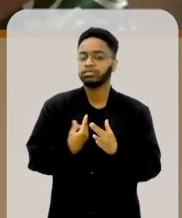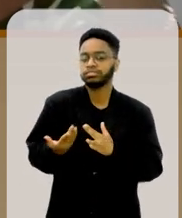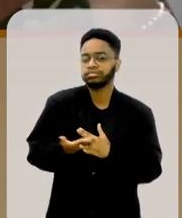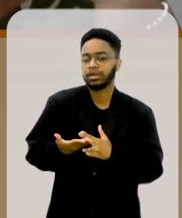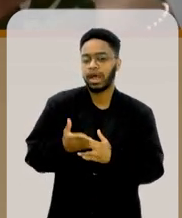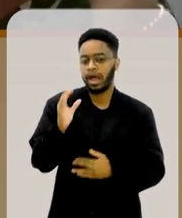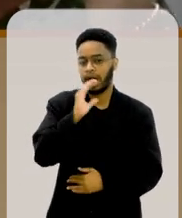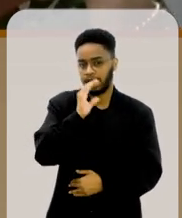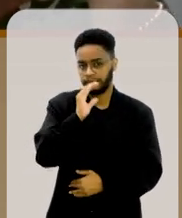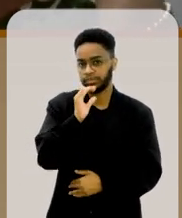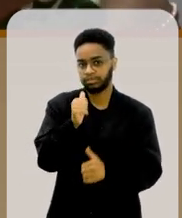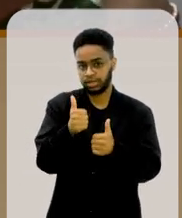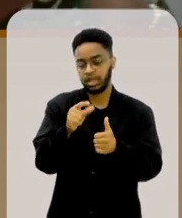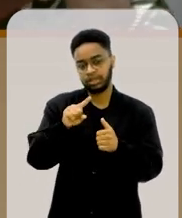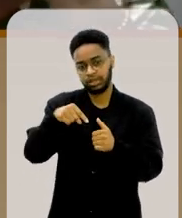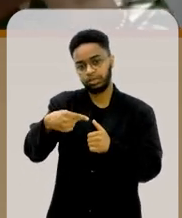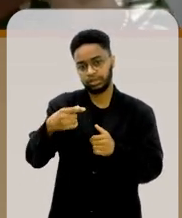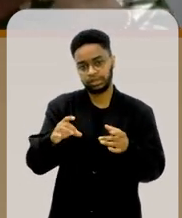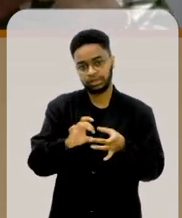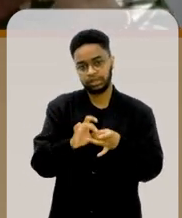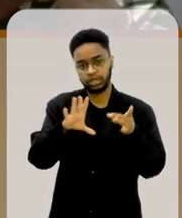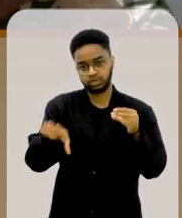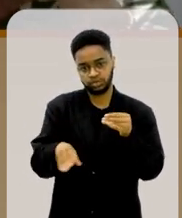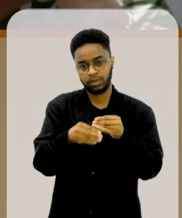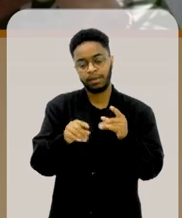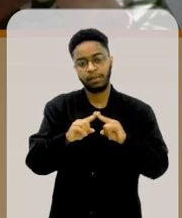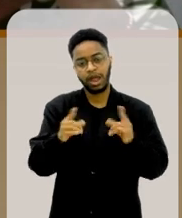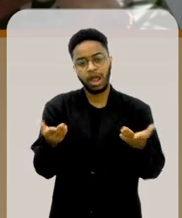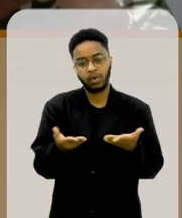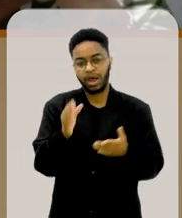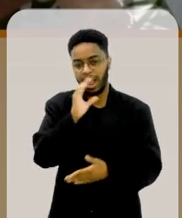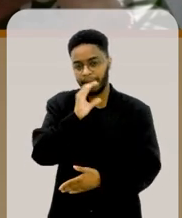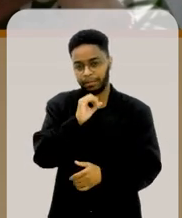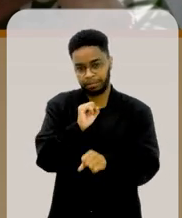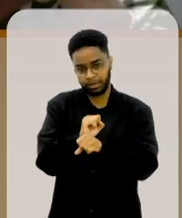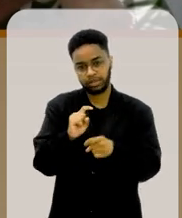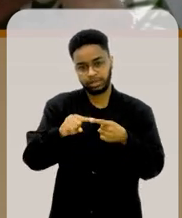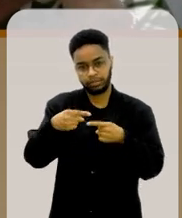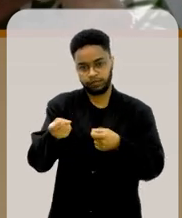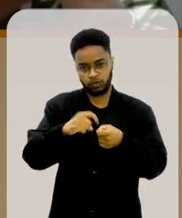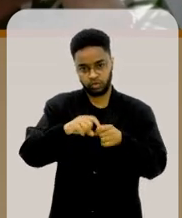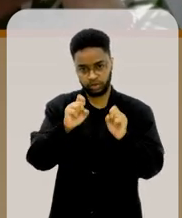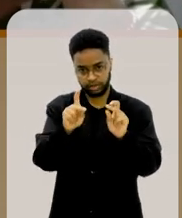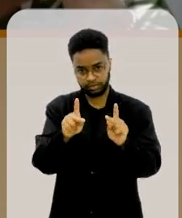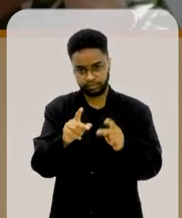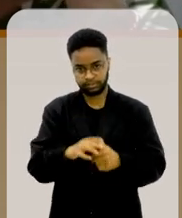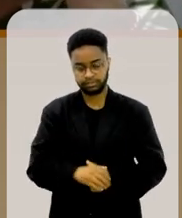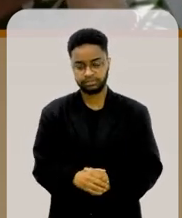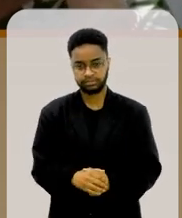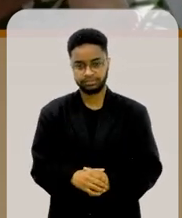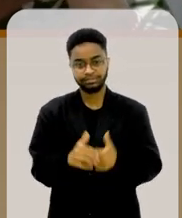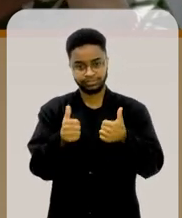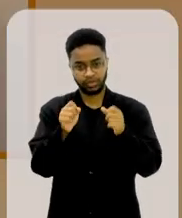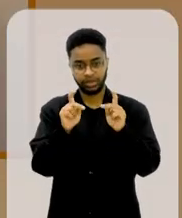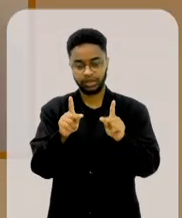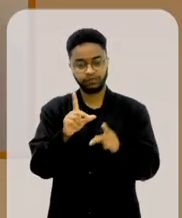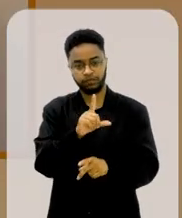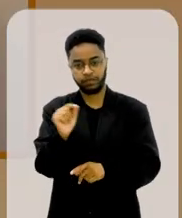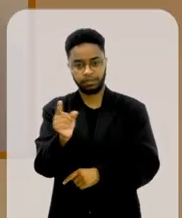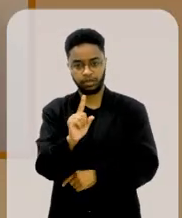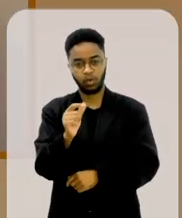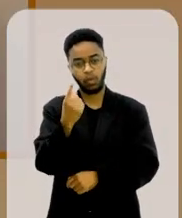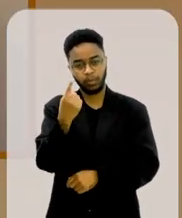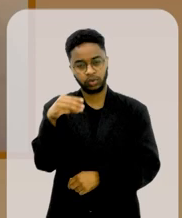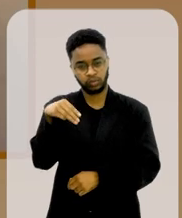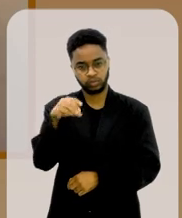intervalo? Eu vou deixar você complementar, mas vamos fazer uma pausa rapidinha e a gente volta já já. Ok, Não sai